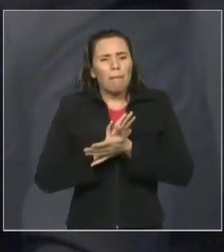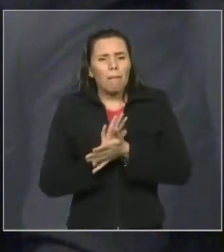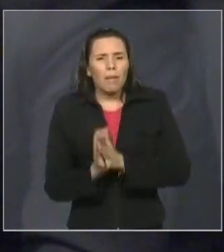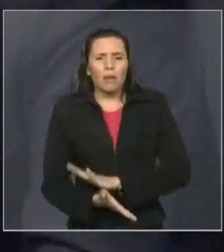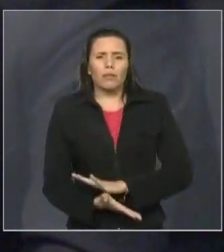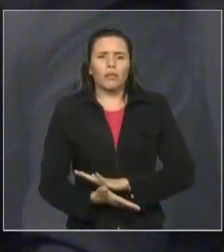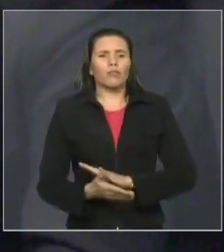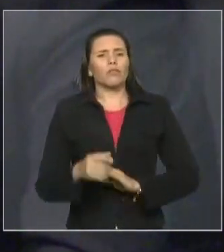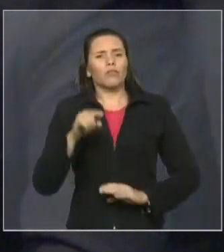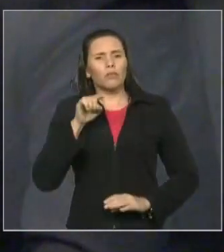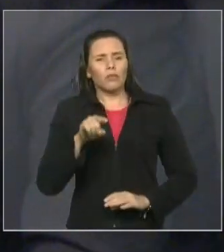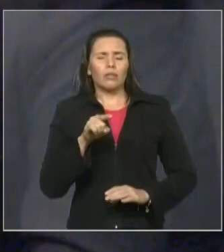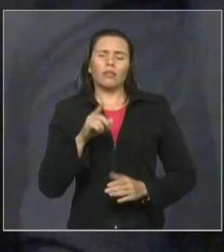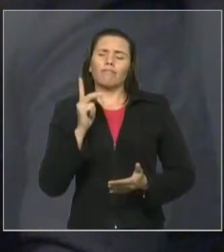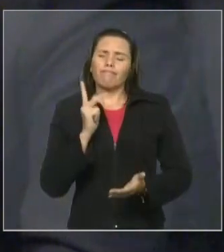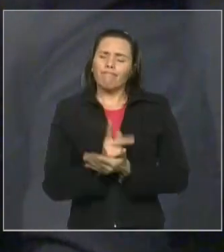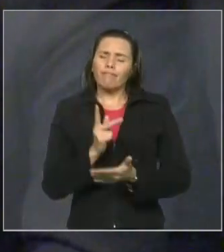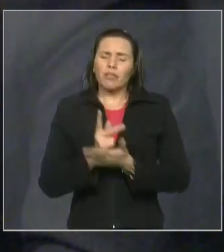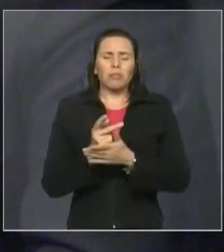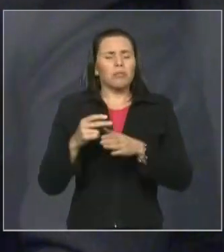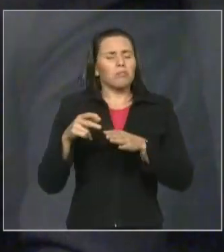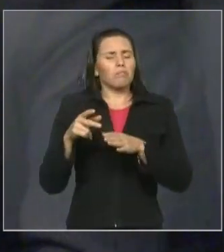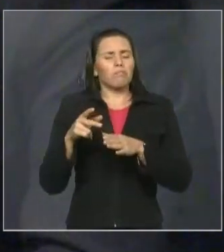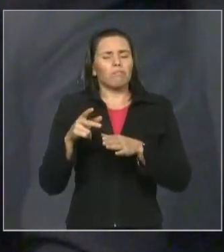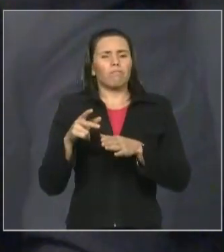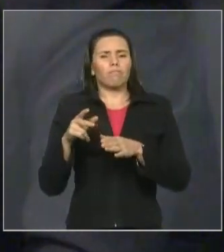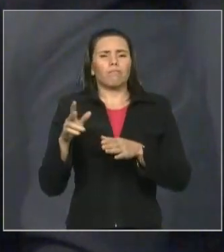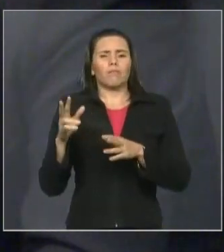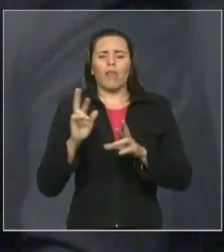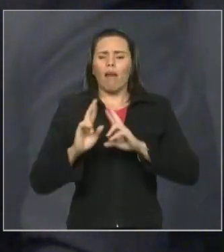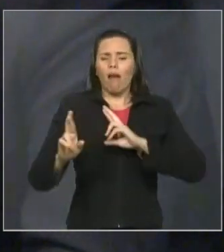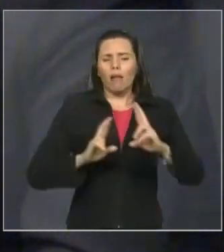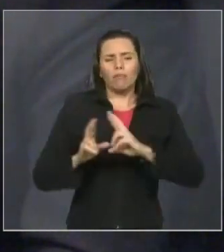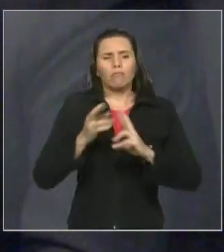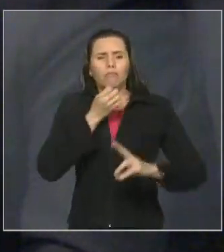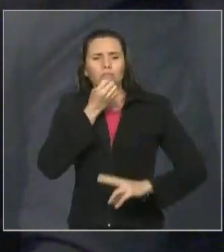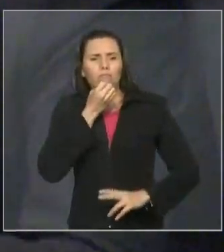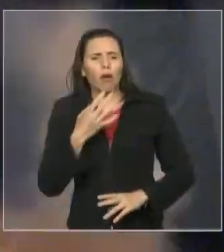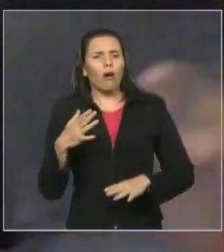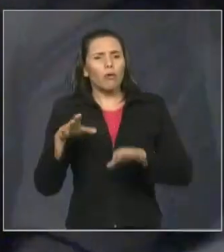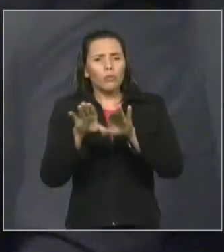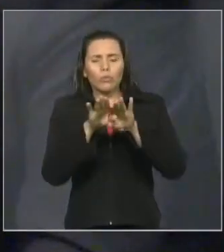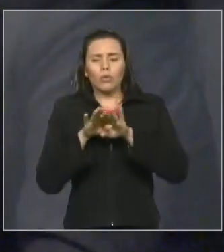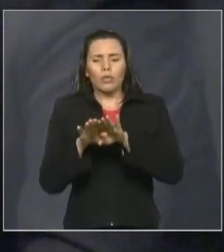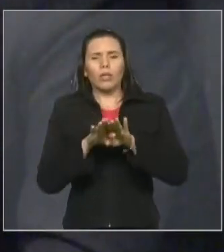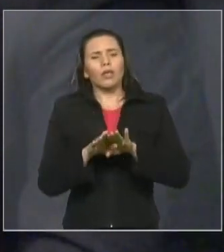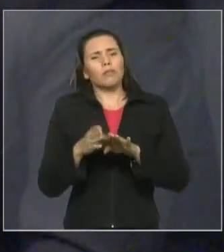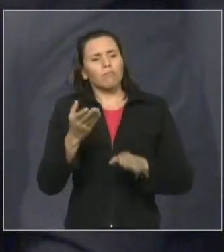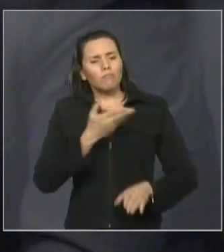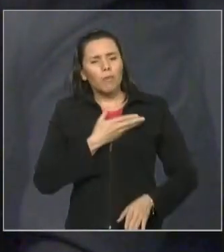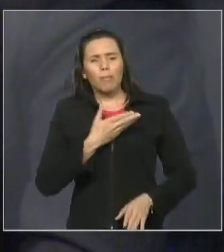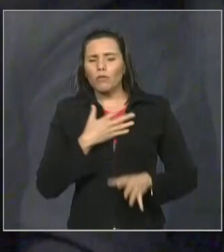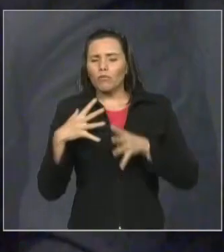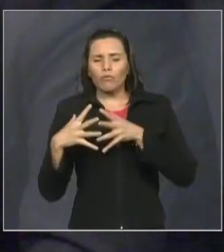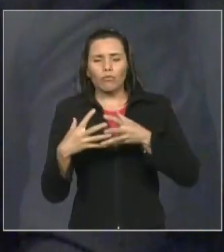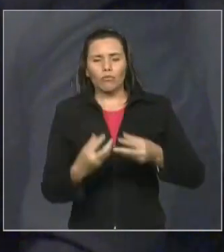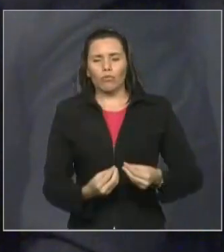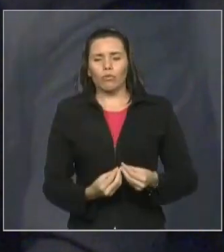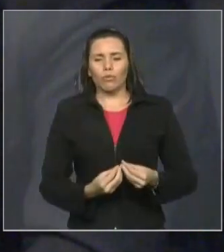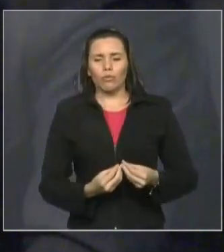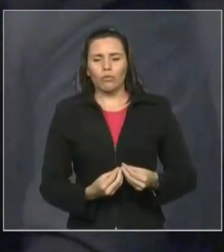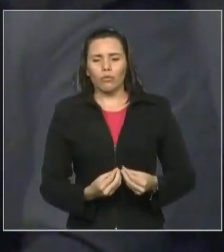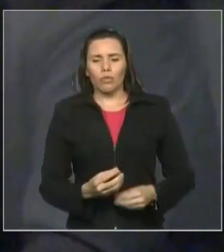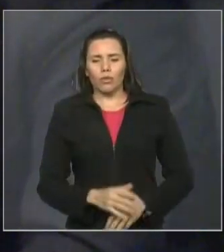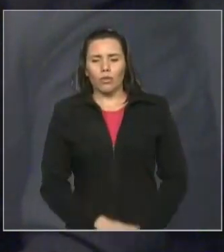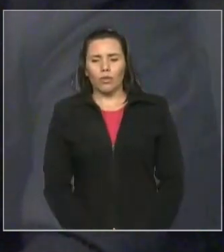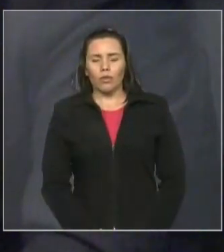Excelência recebe todos os parlamentares, prefeitos, lideranças políticas e trata de uma forma tão amigável que, às vezes, até a Vossa